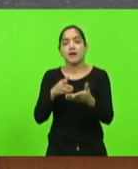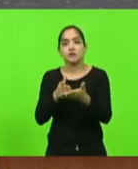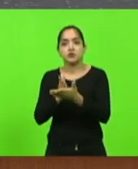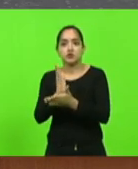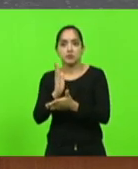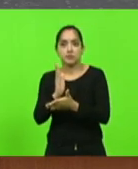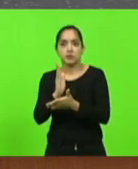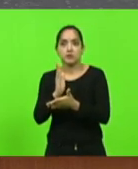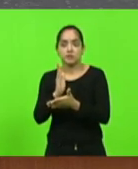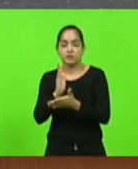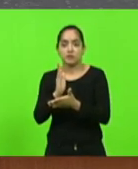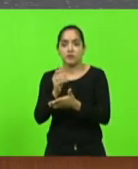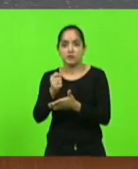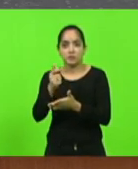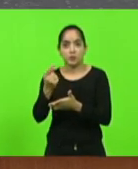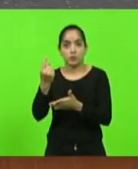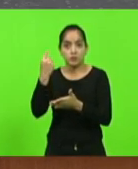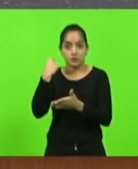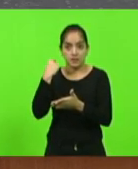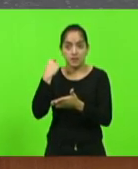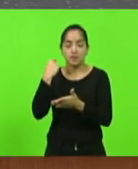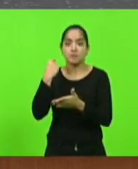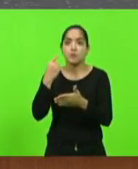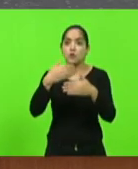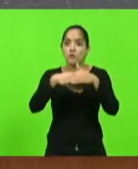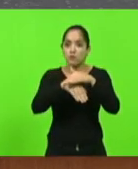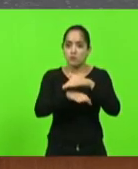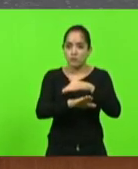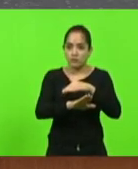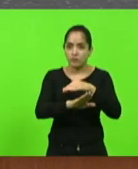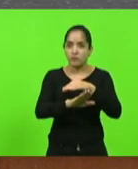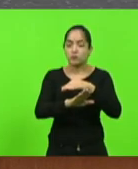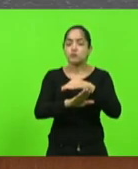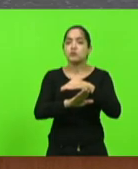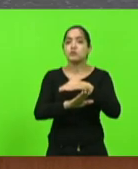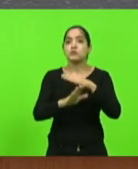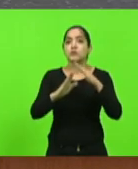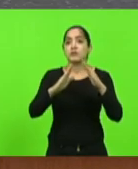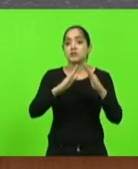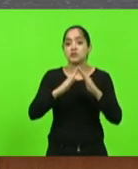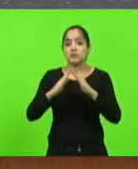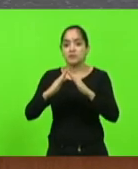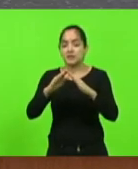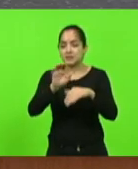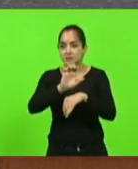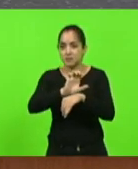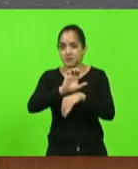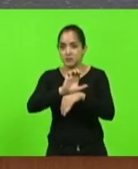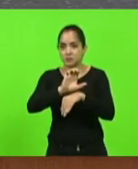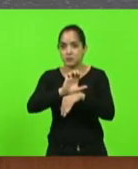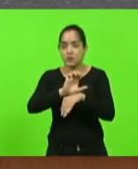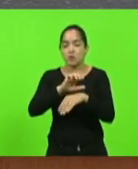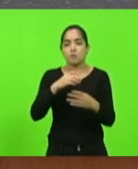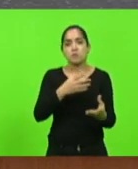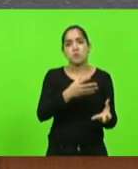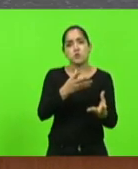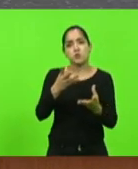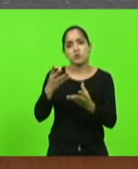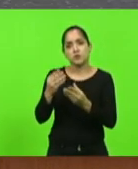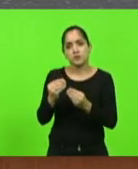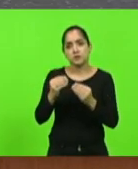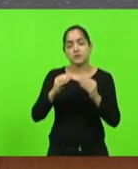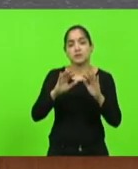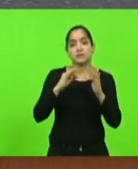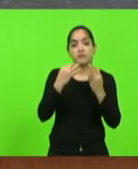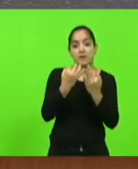recentemente o Fundo Estadual de Habitação e quantas e quantas famílias ou